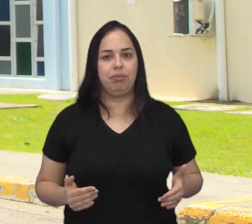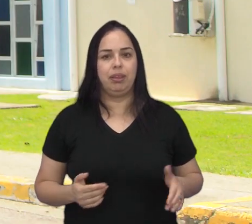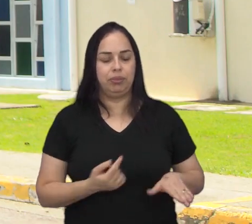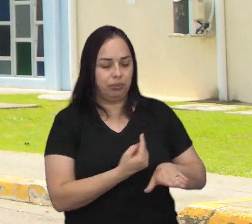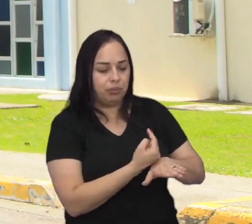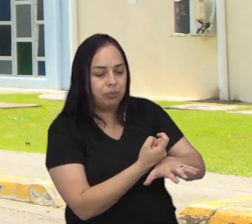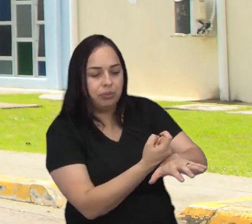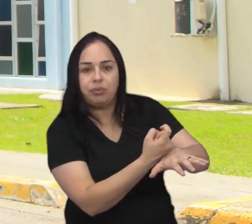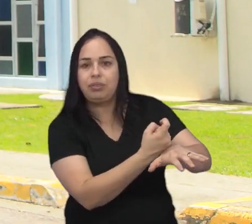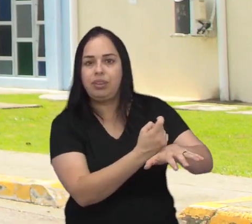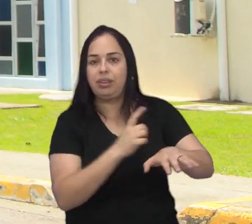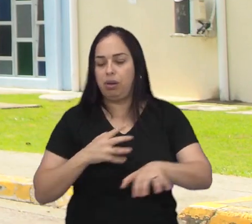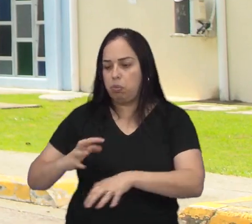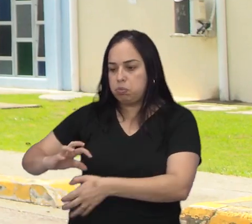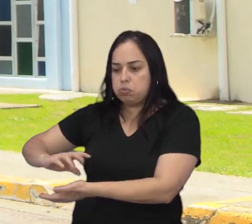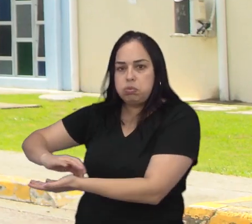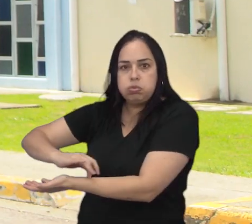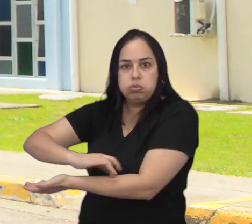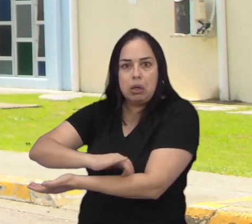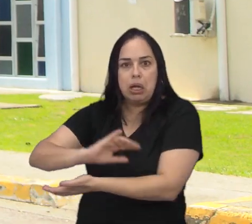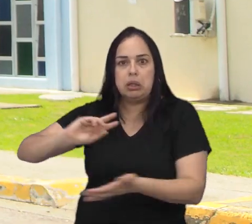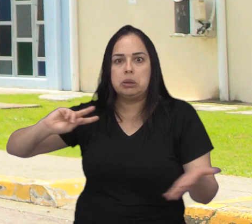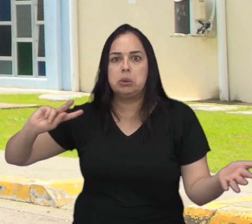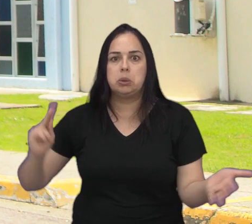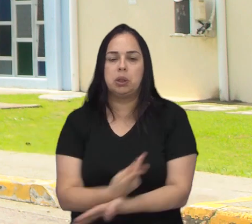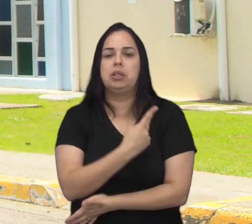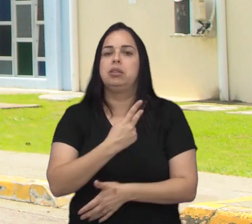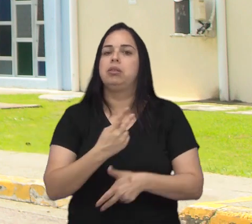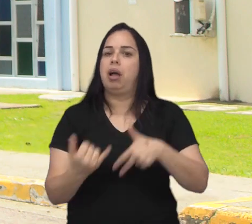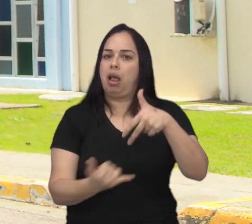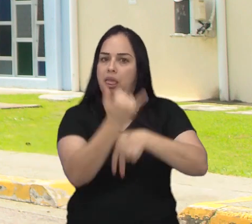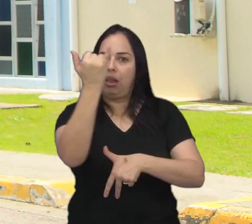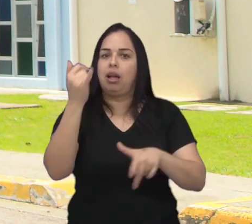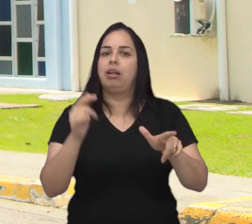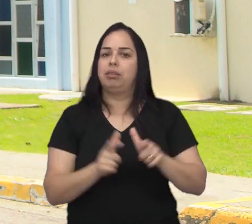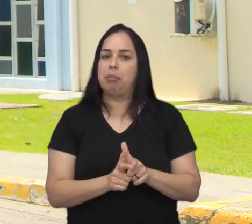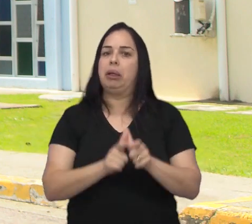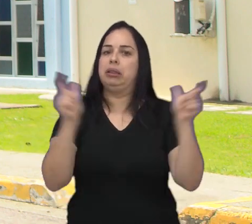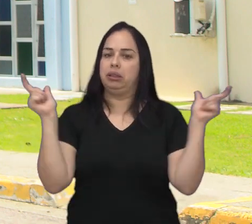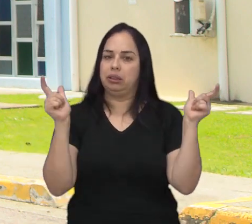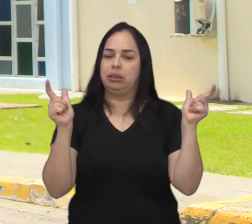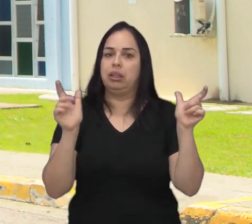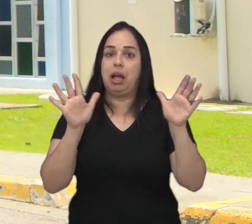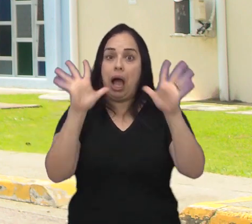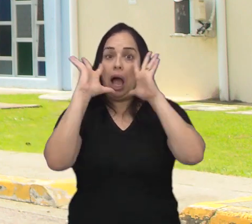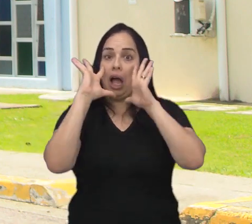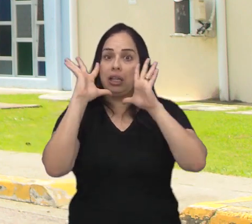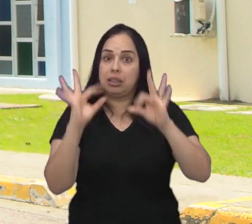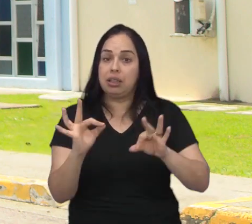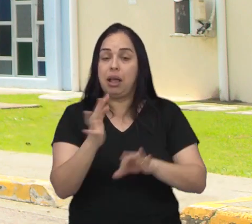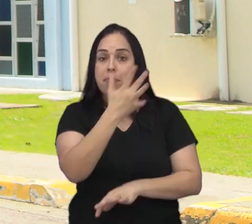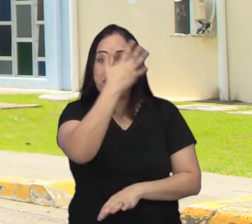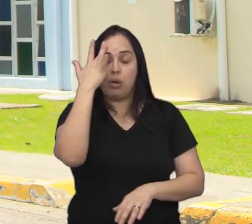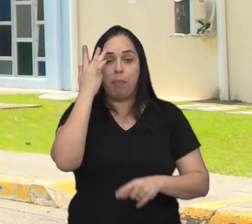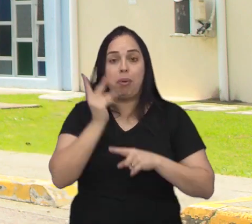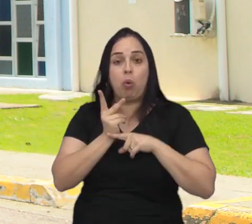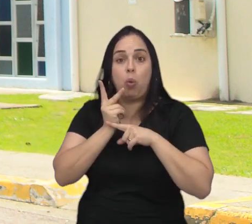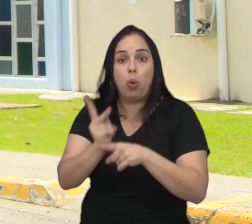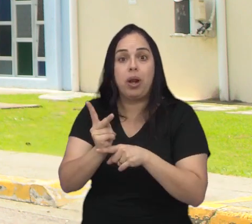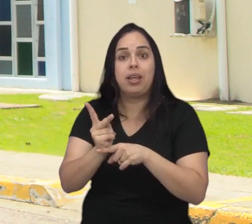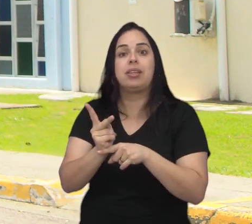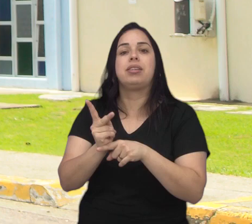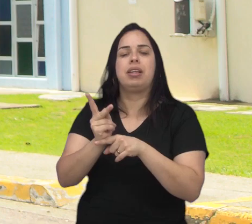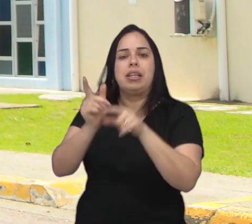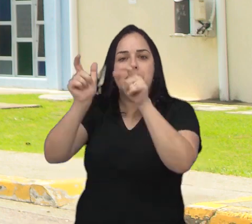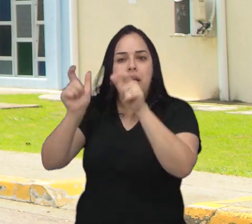da reprodução e da circulação dos animais peçonhentos, o risco de acidentes também cresce. Em caso de picada, atenção, a